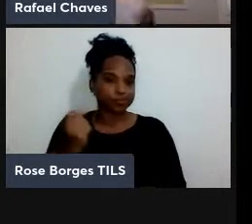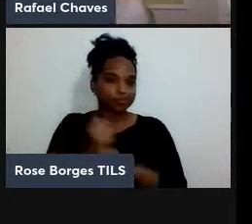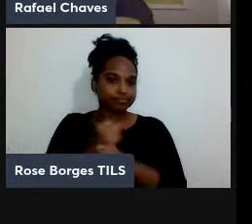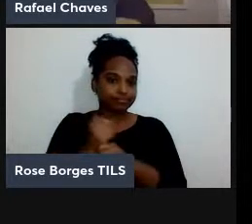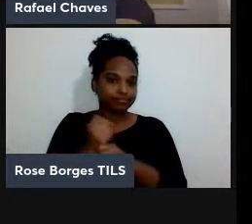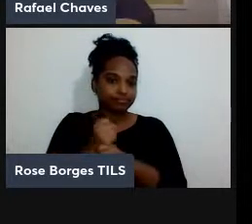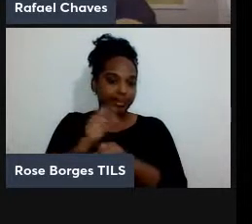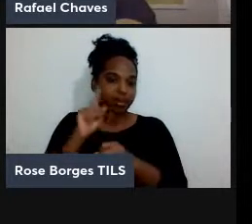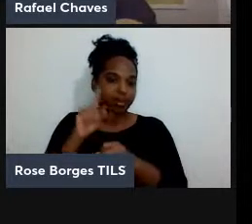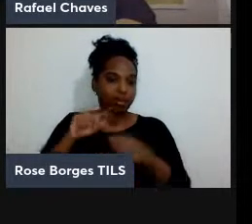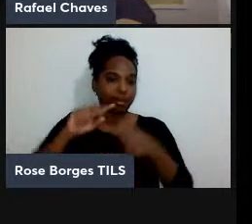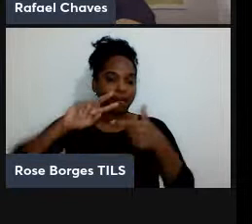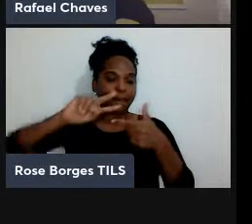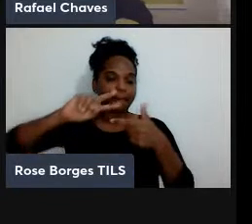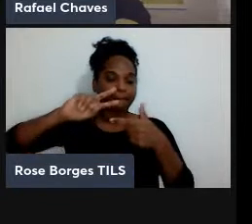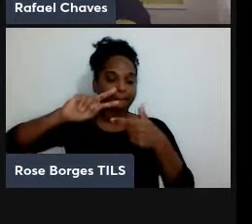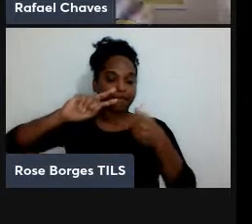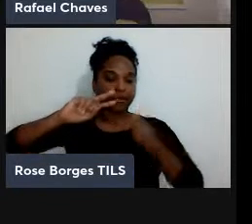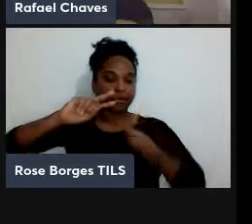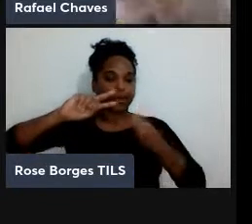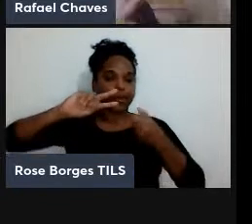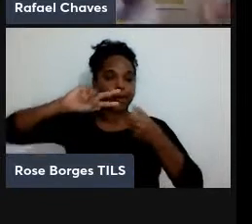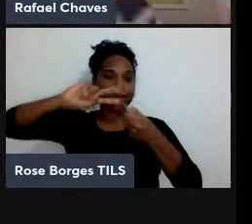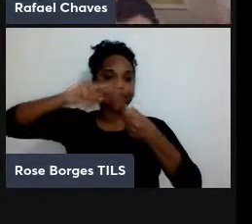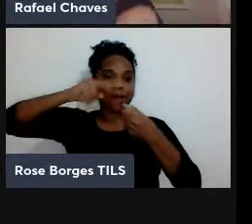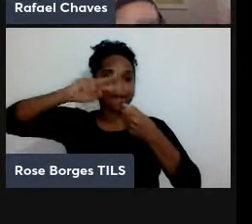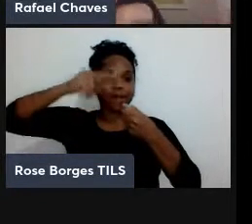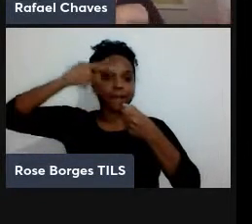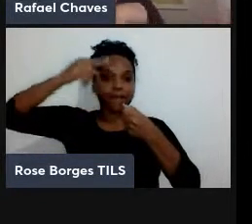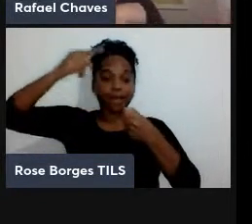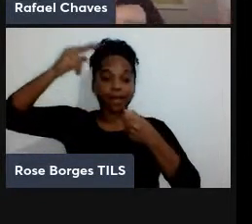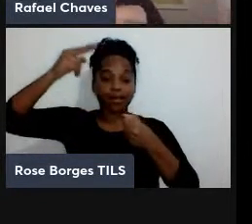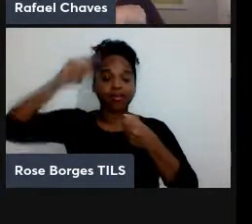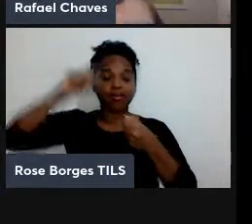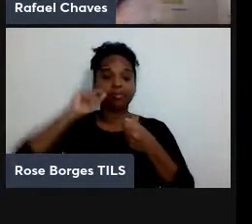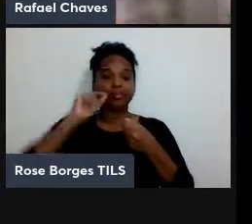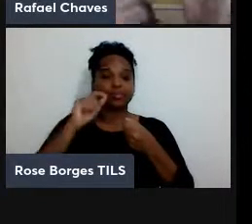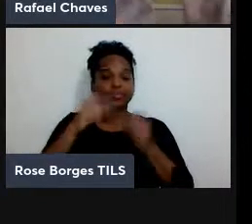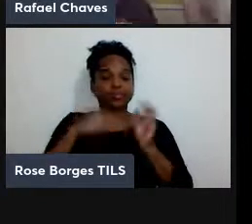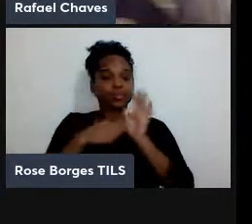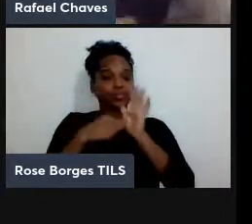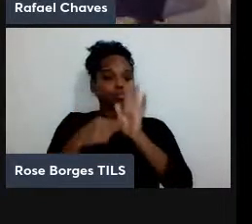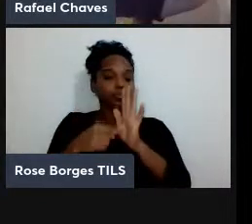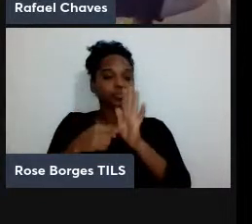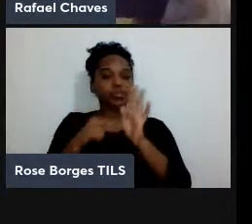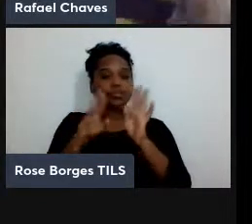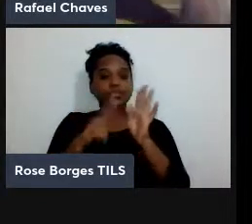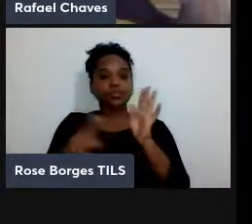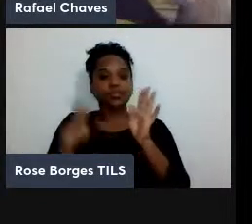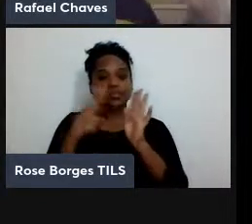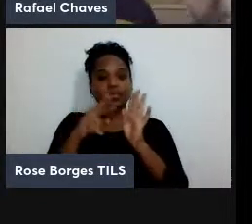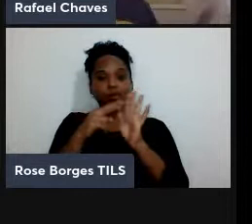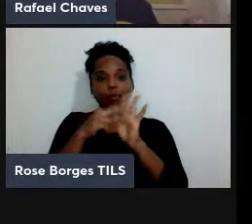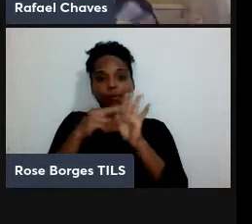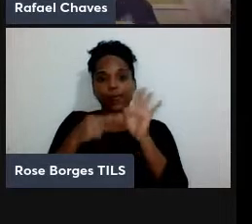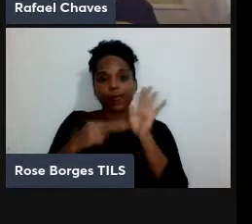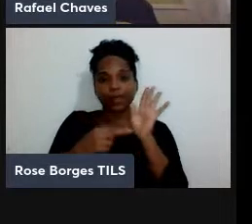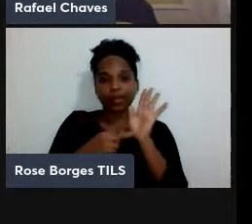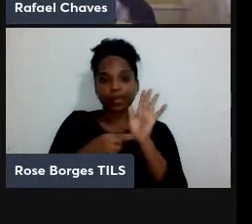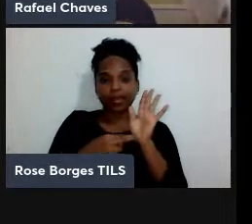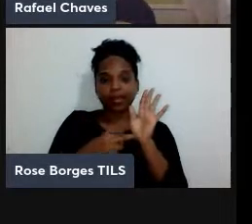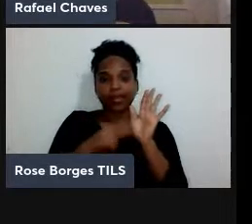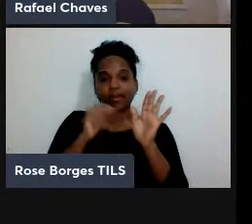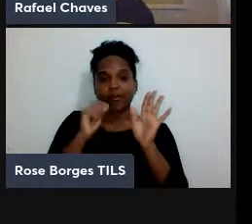só que o Schorr ele mostrou que usando essas regras quânticas usando essa tese do Deutsch de que a